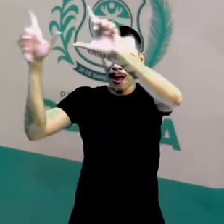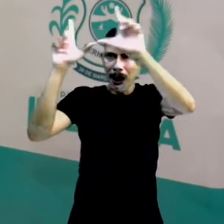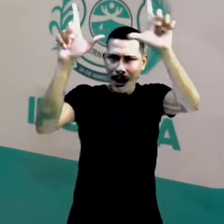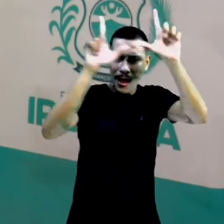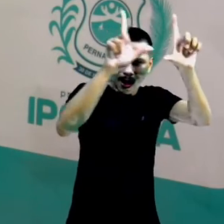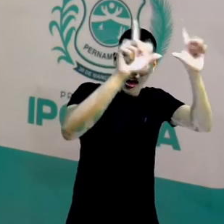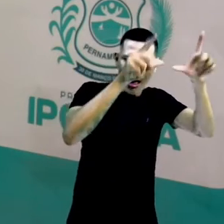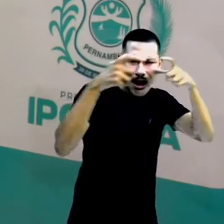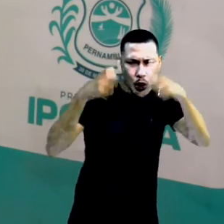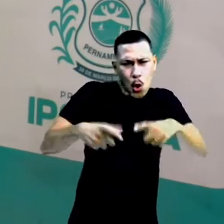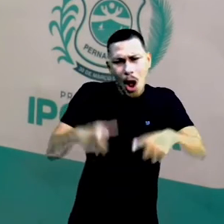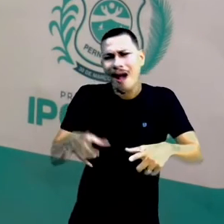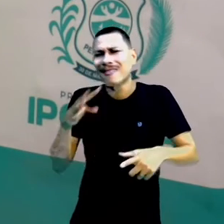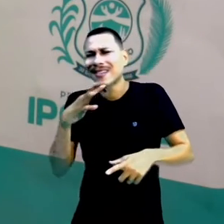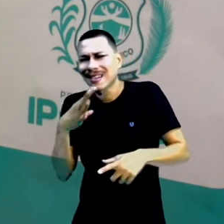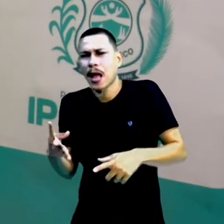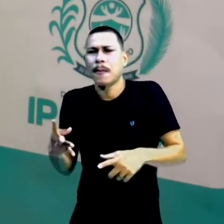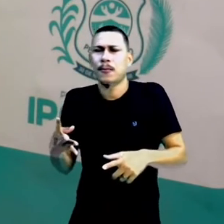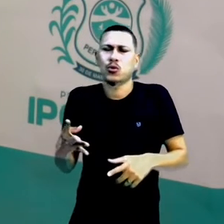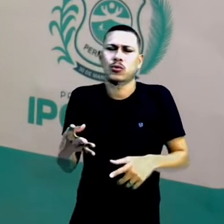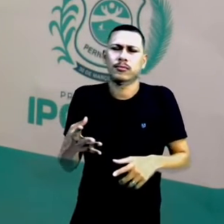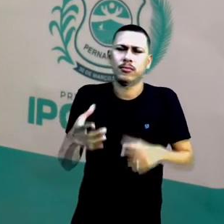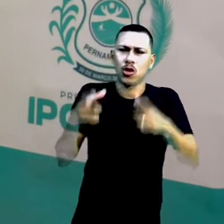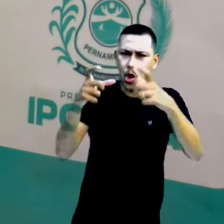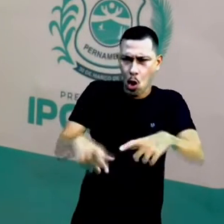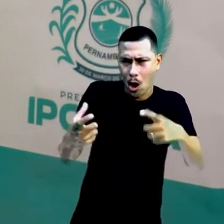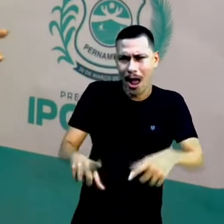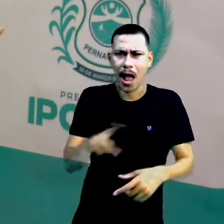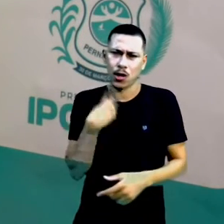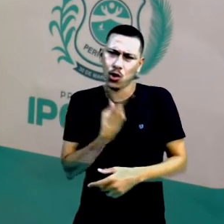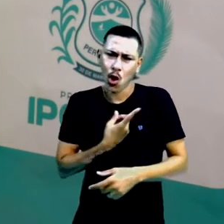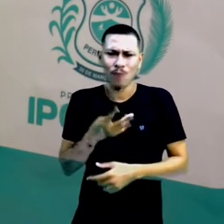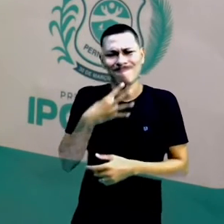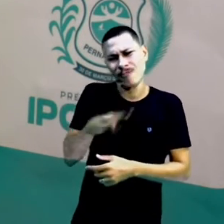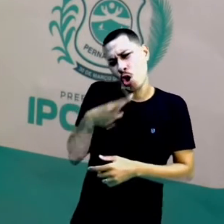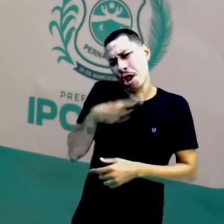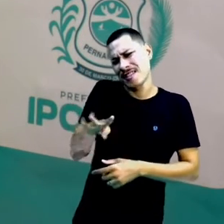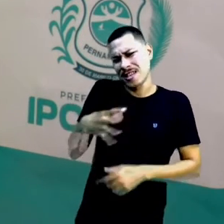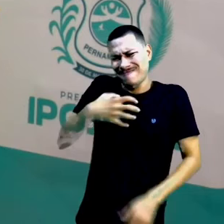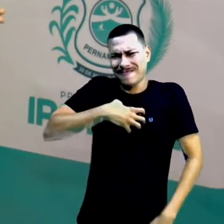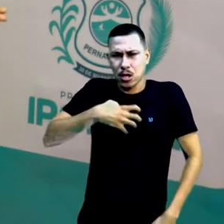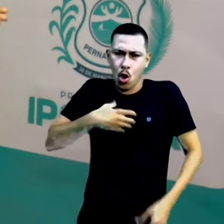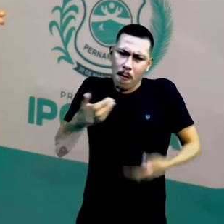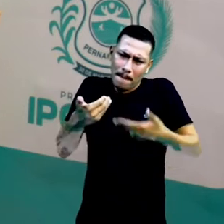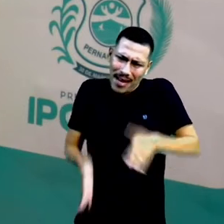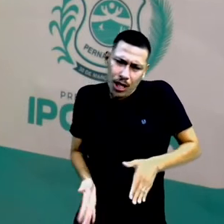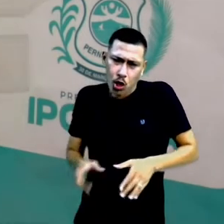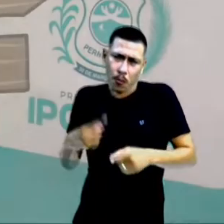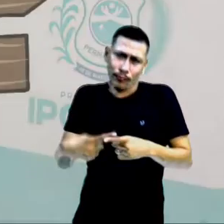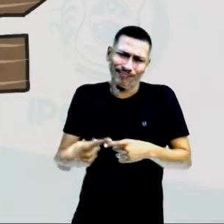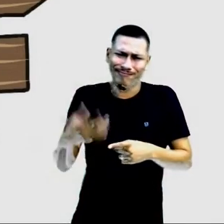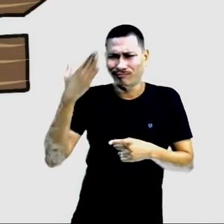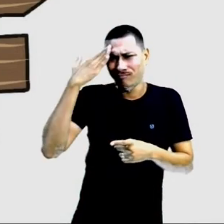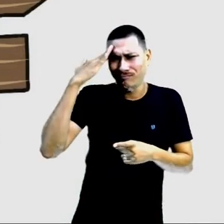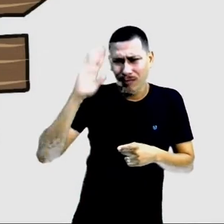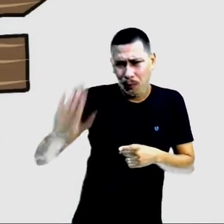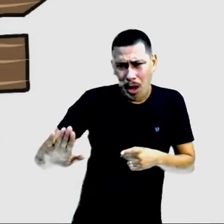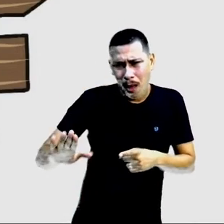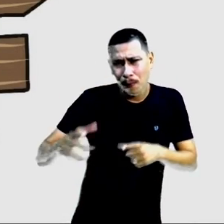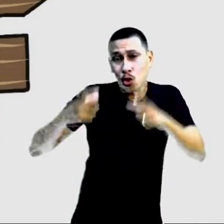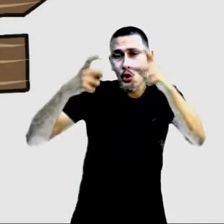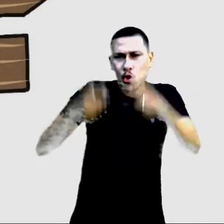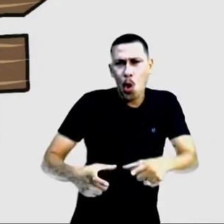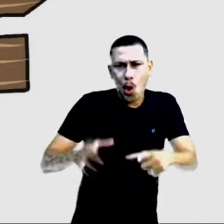desconhecido, nós ficamos perdidos, não isso por quê? Porque nós não sabemos onde